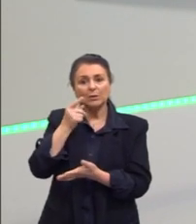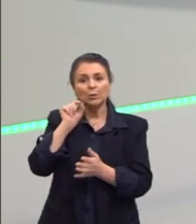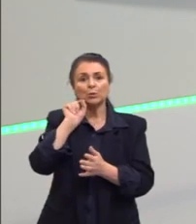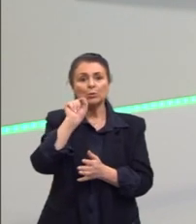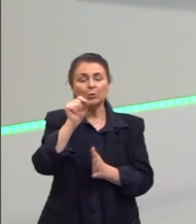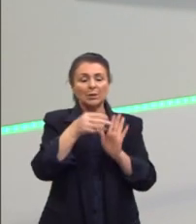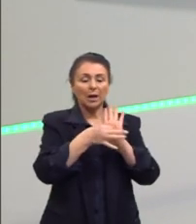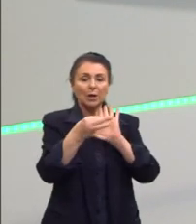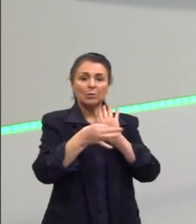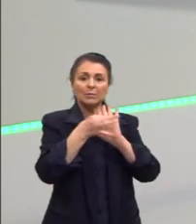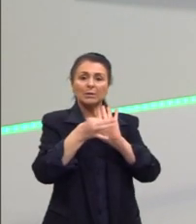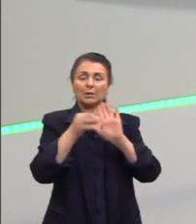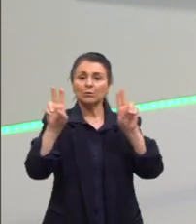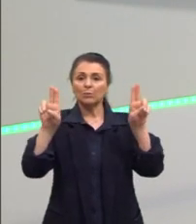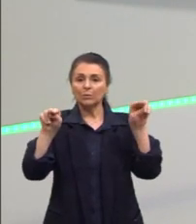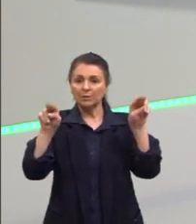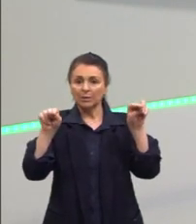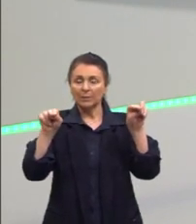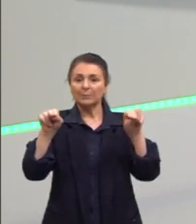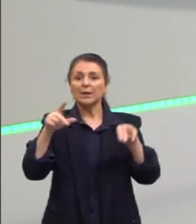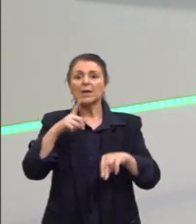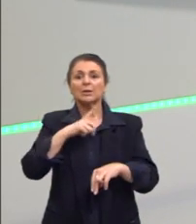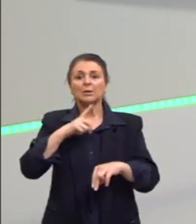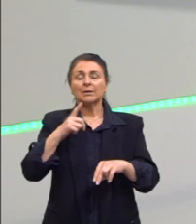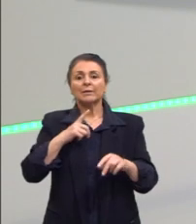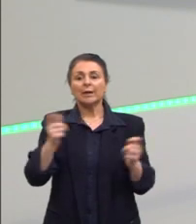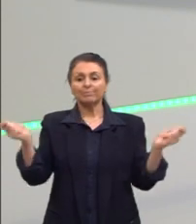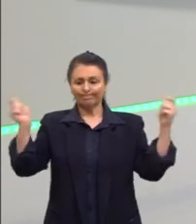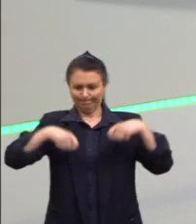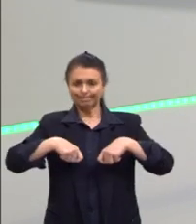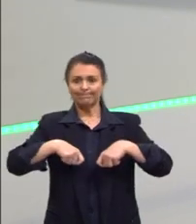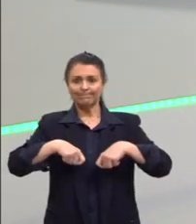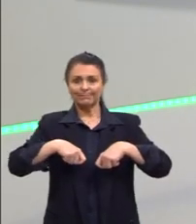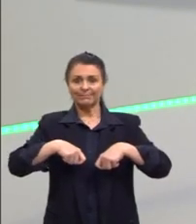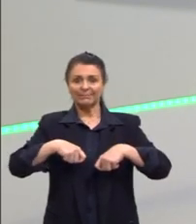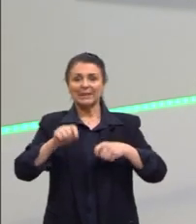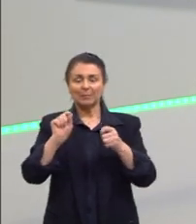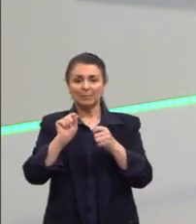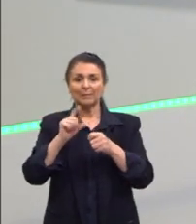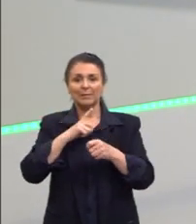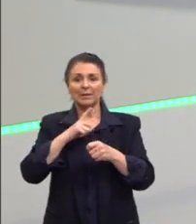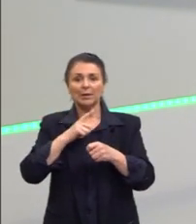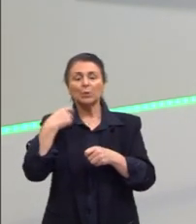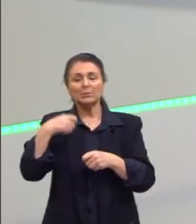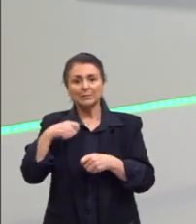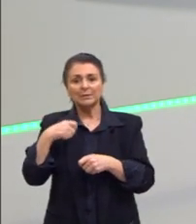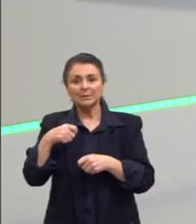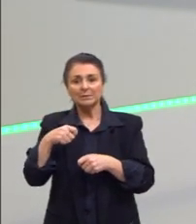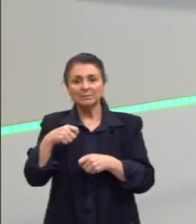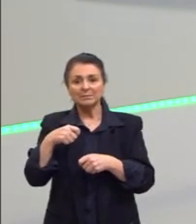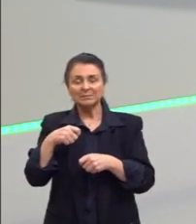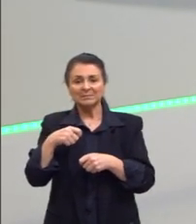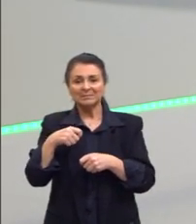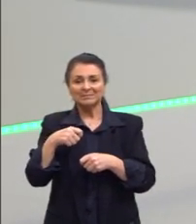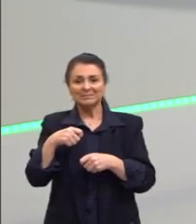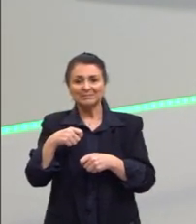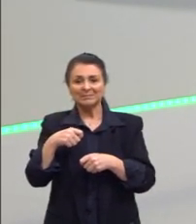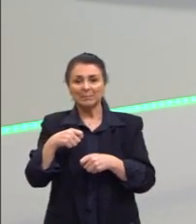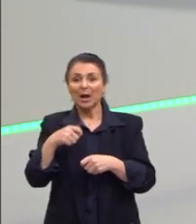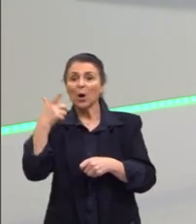torno de um tema. E tu tem as potências para atender o que é necessário para